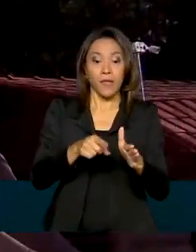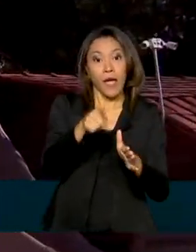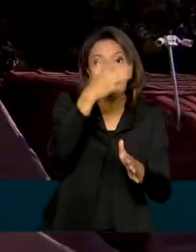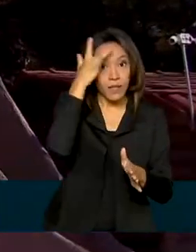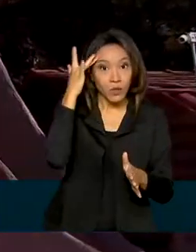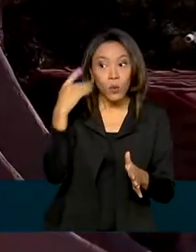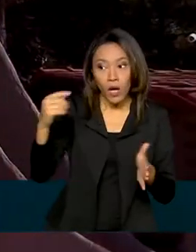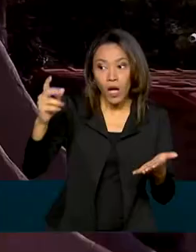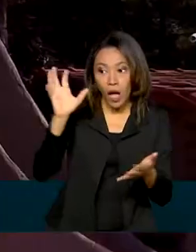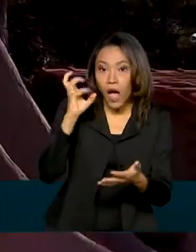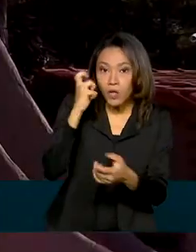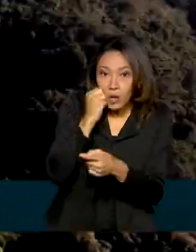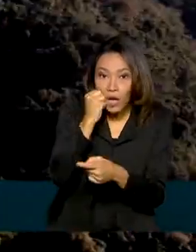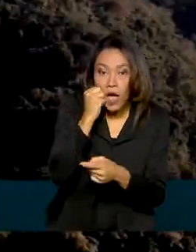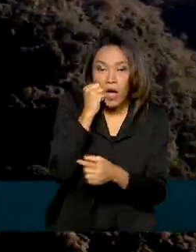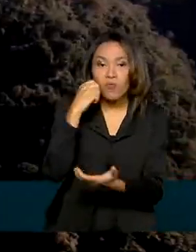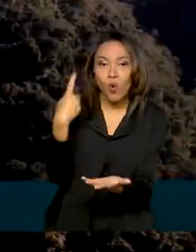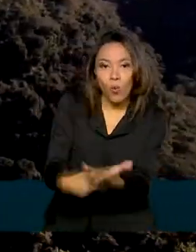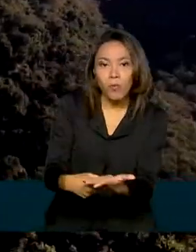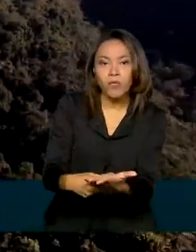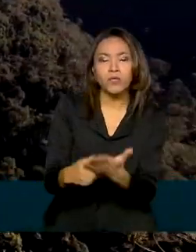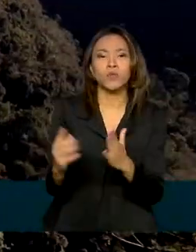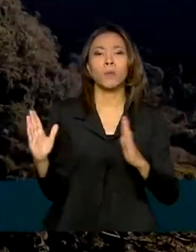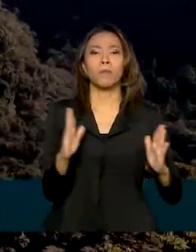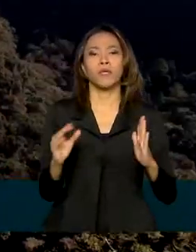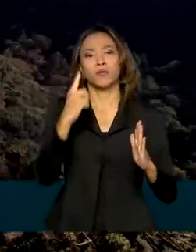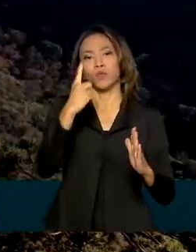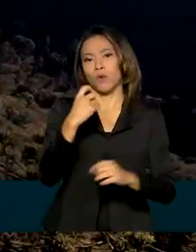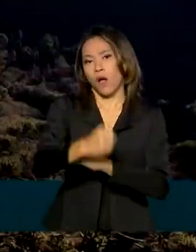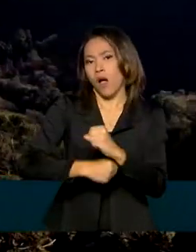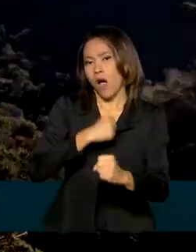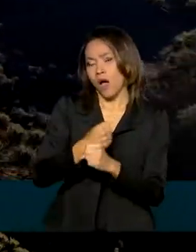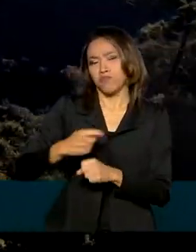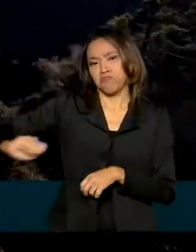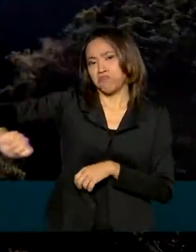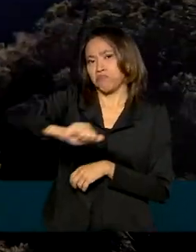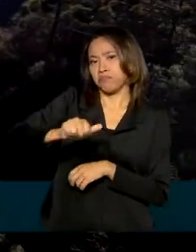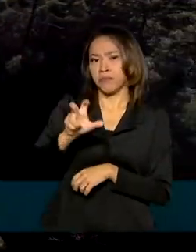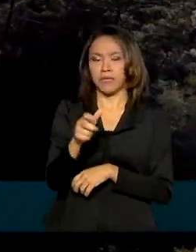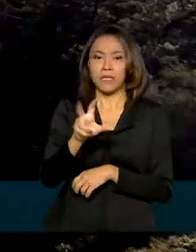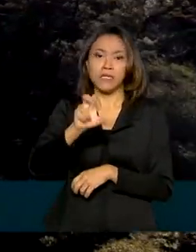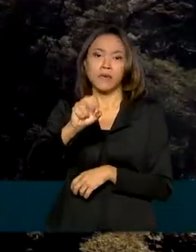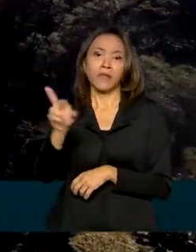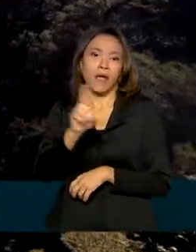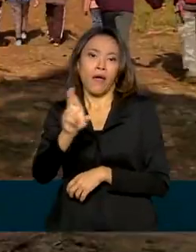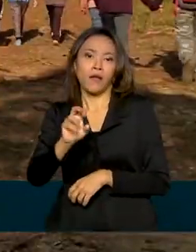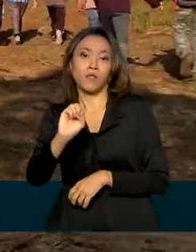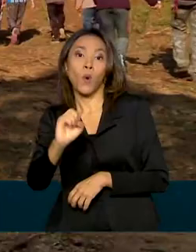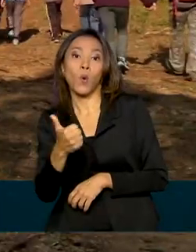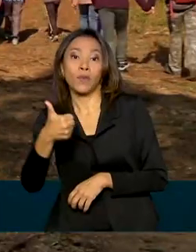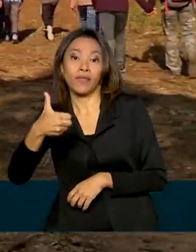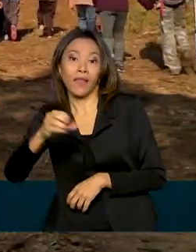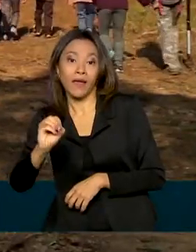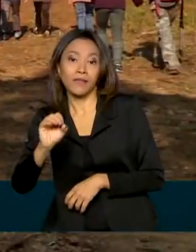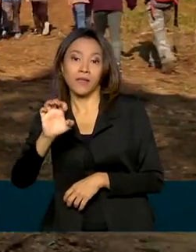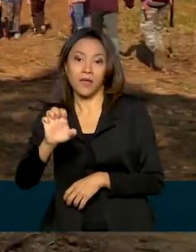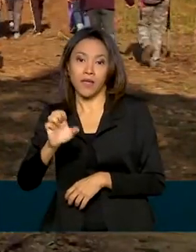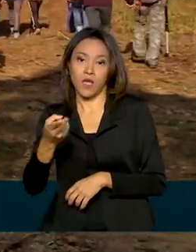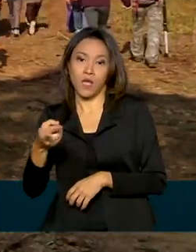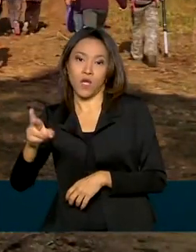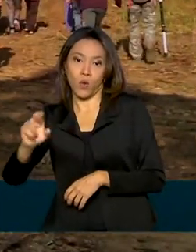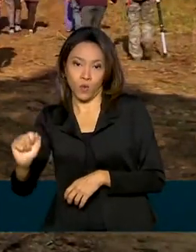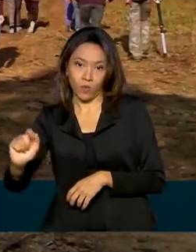compromete por um período de um ano a contribuir com os 50 reais ou 10 euros por hectare de terra. E a ideia é